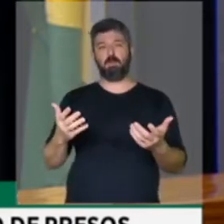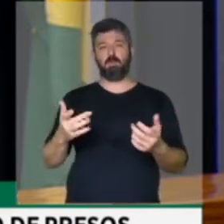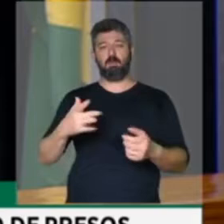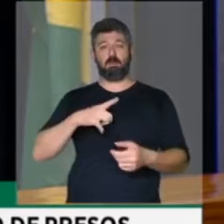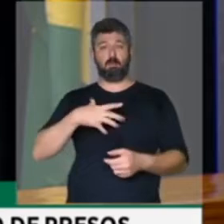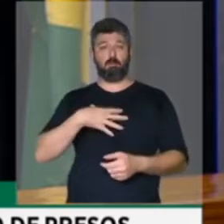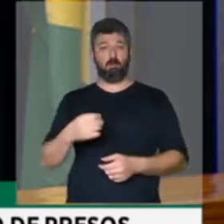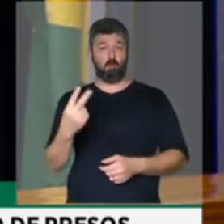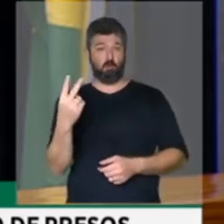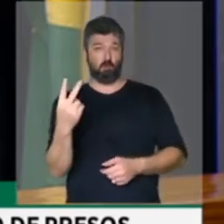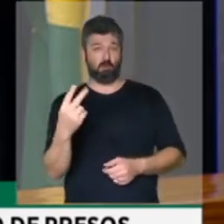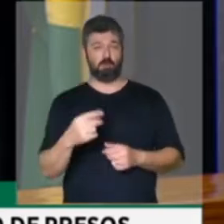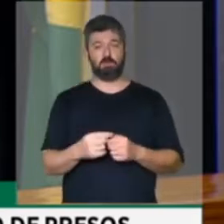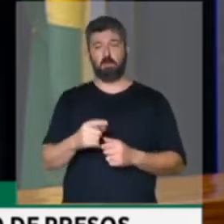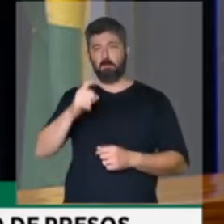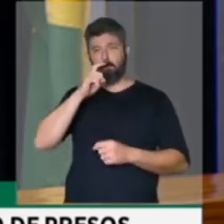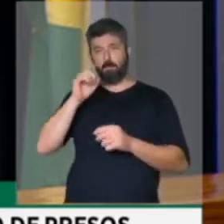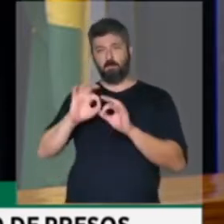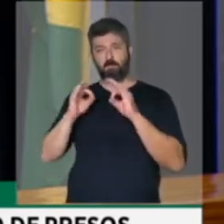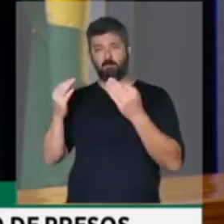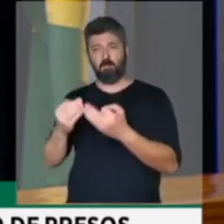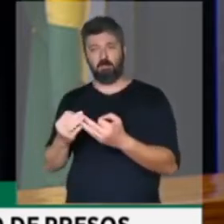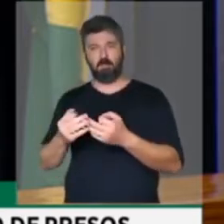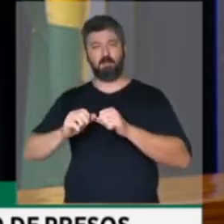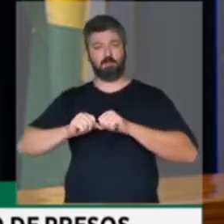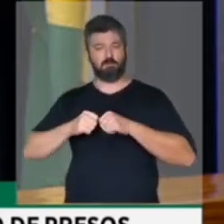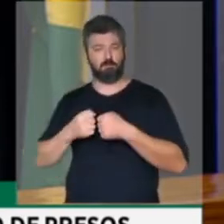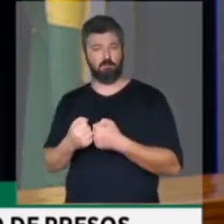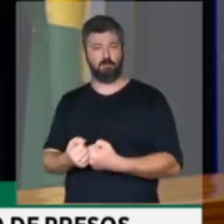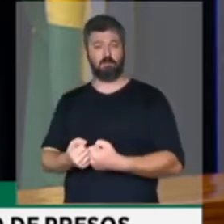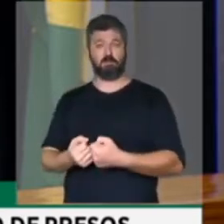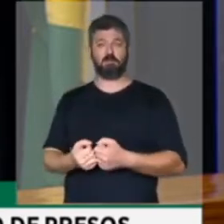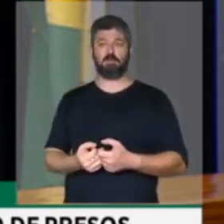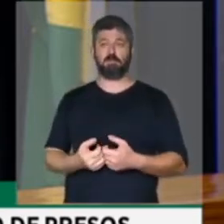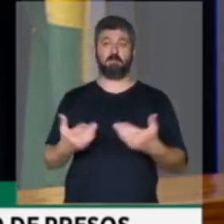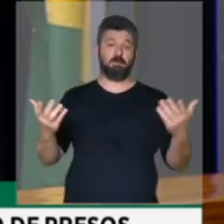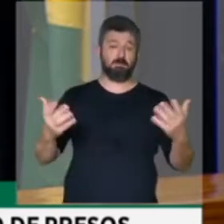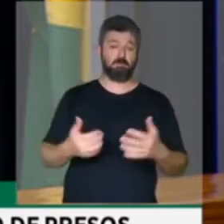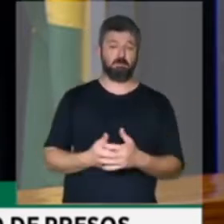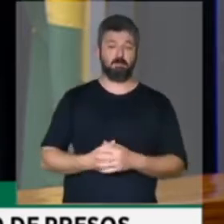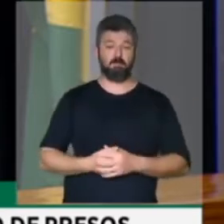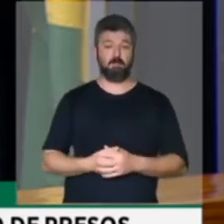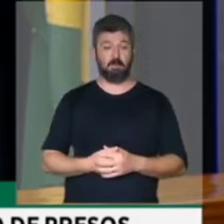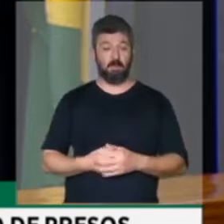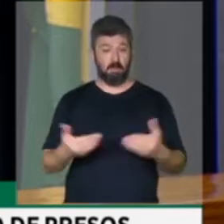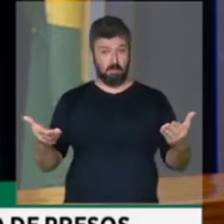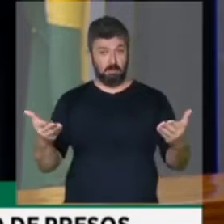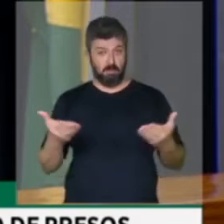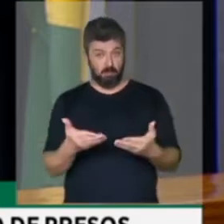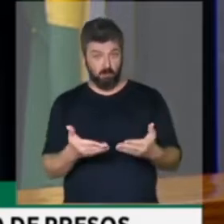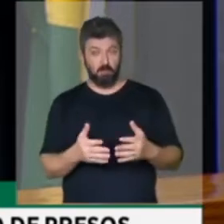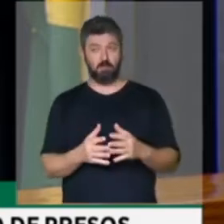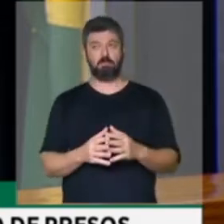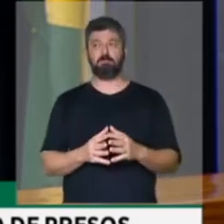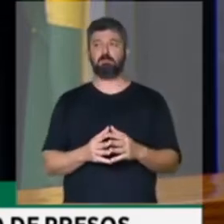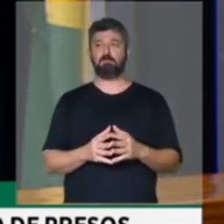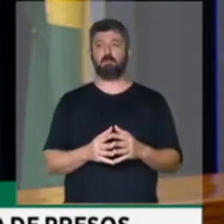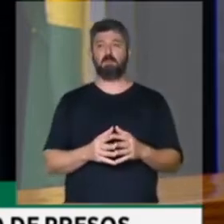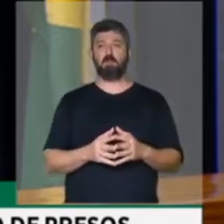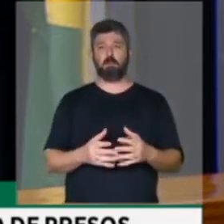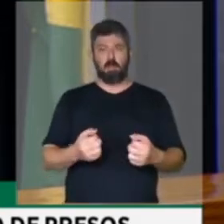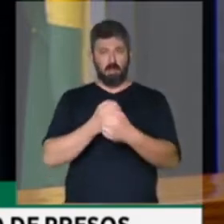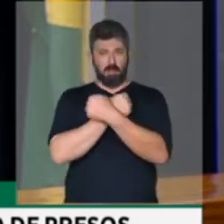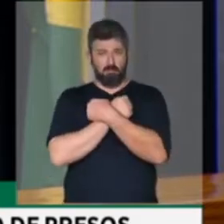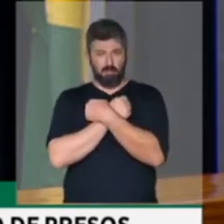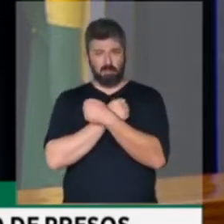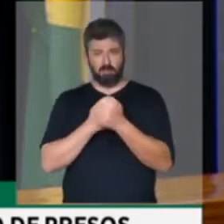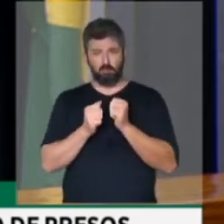dois filhos, um pai de família, dedicado, e que agora não tem mais como abraçar seus